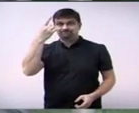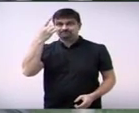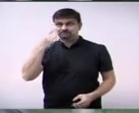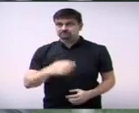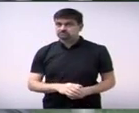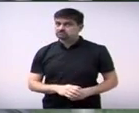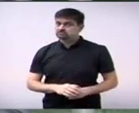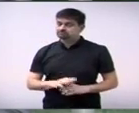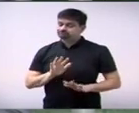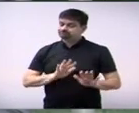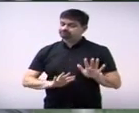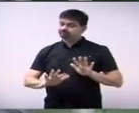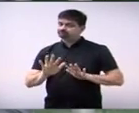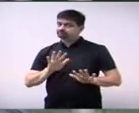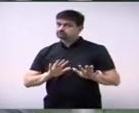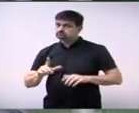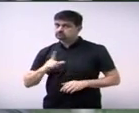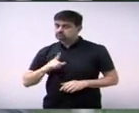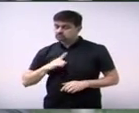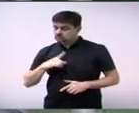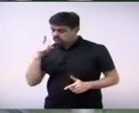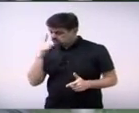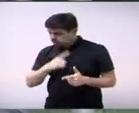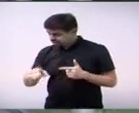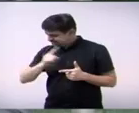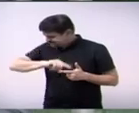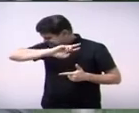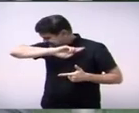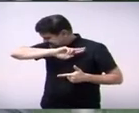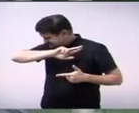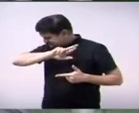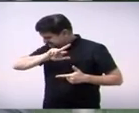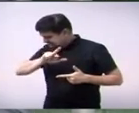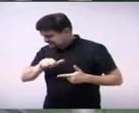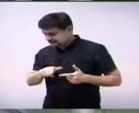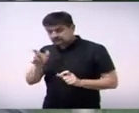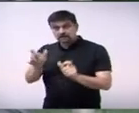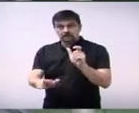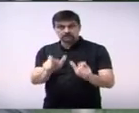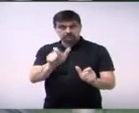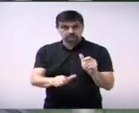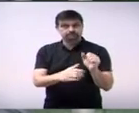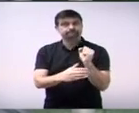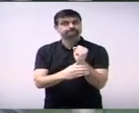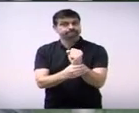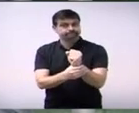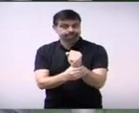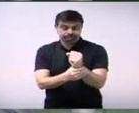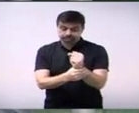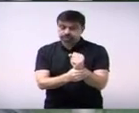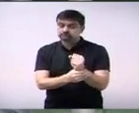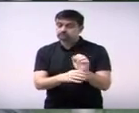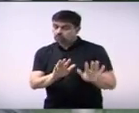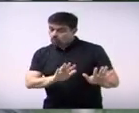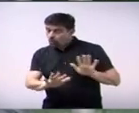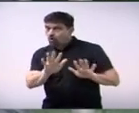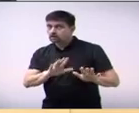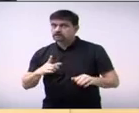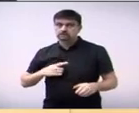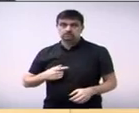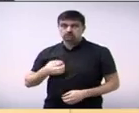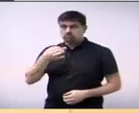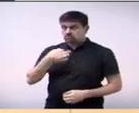e trazendo graves consequências para a segurança das pessoas também. Então, meu voto é contrário, senhor presidente.